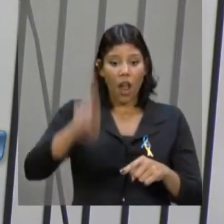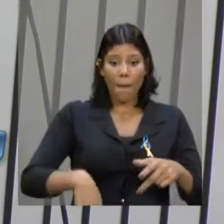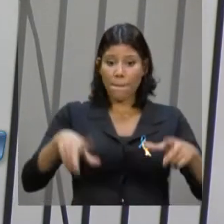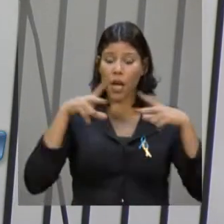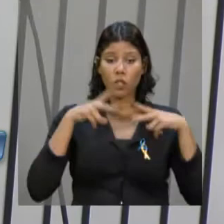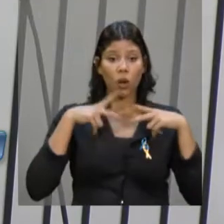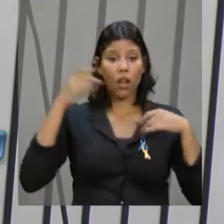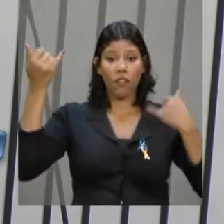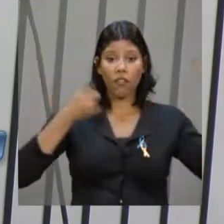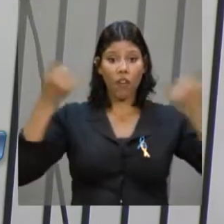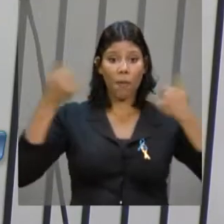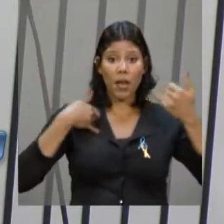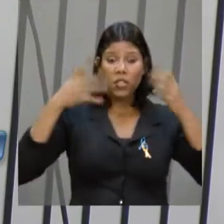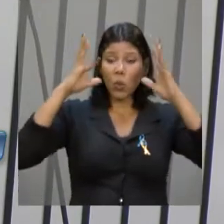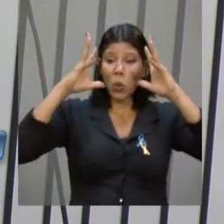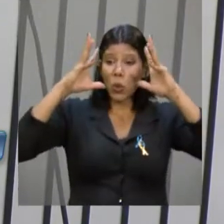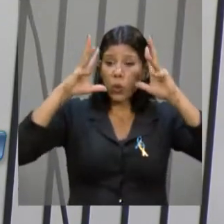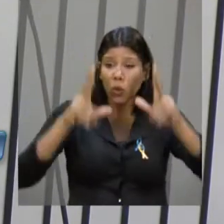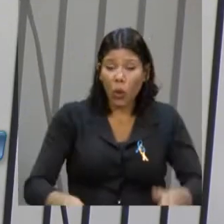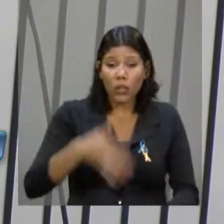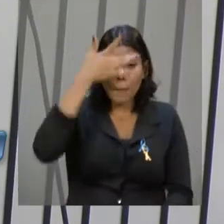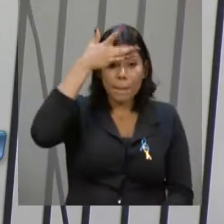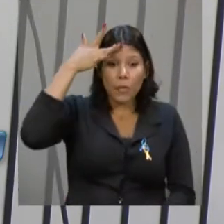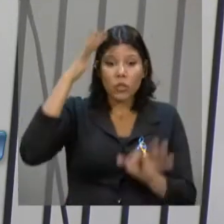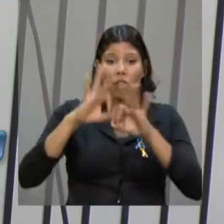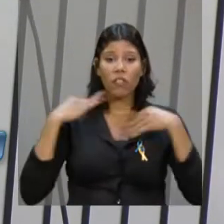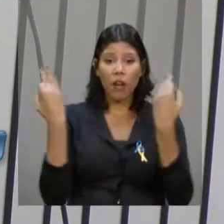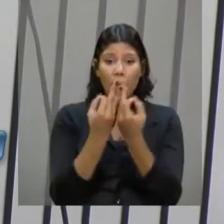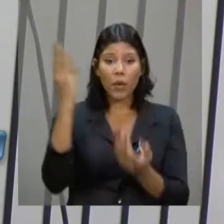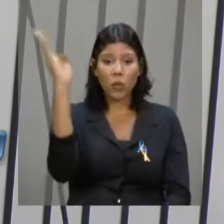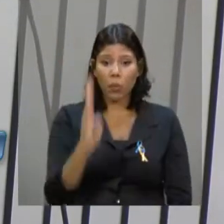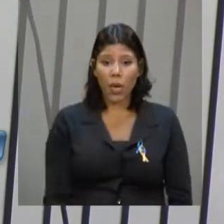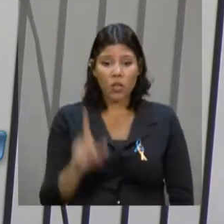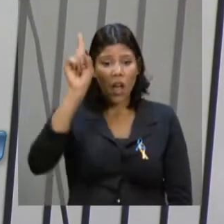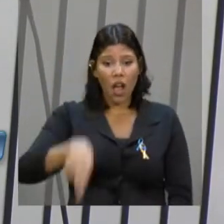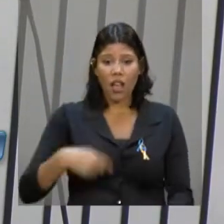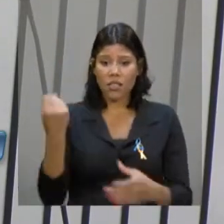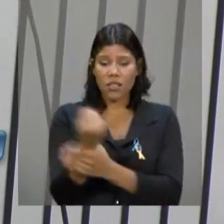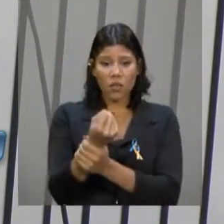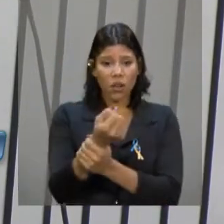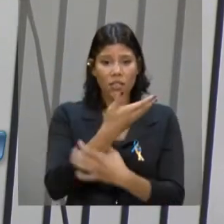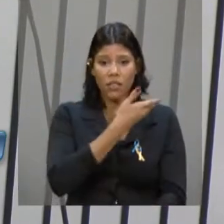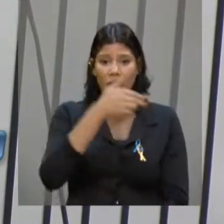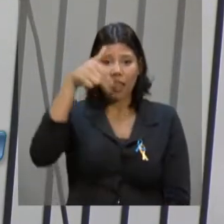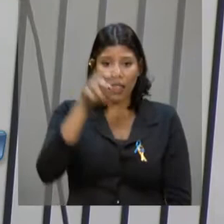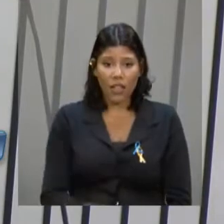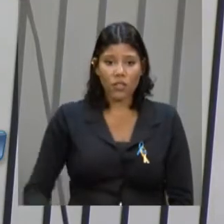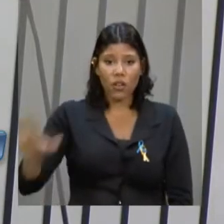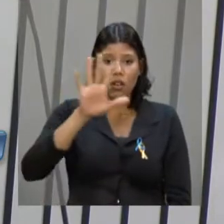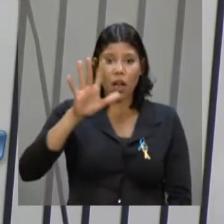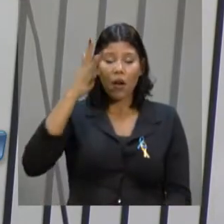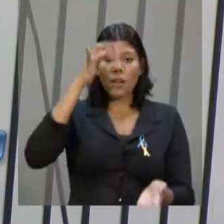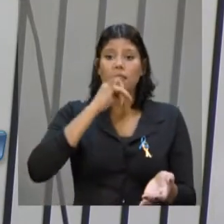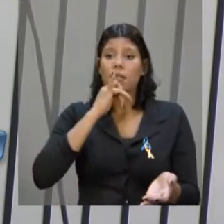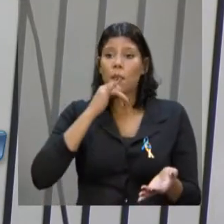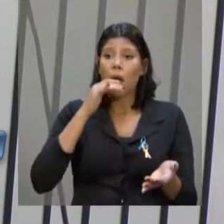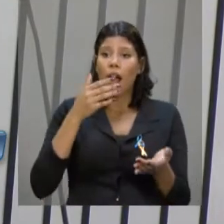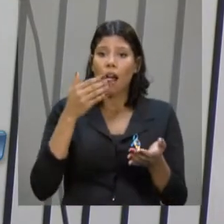as informações de todas as famílias do Brasil. Essa é uma questão de segurança nacional. O que cada um compra